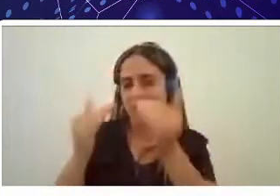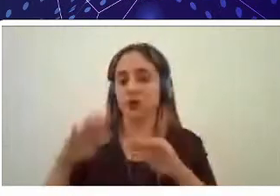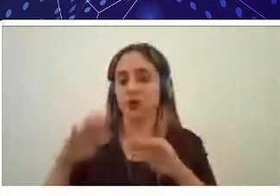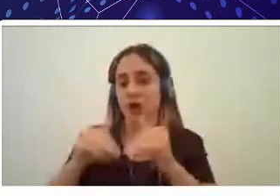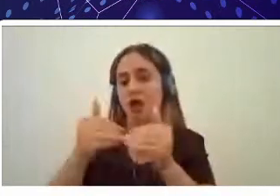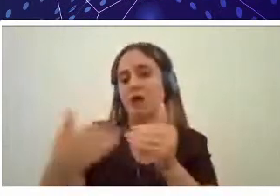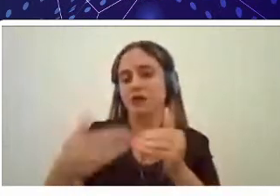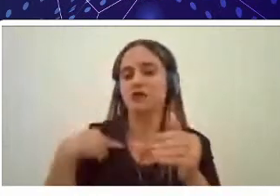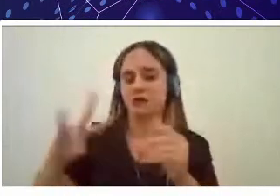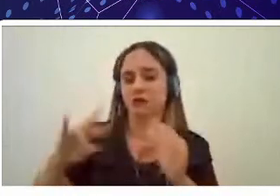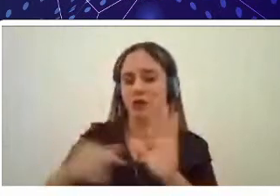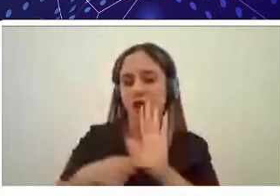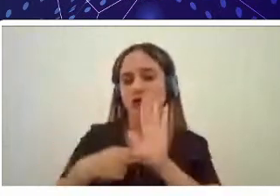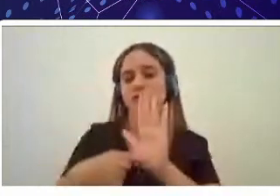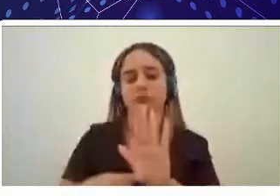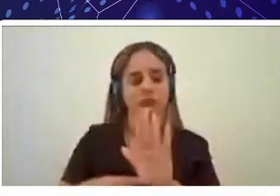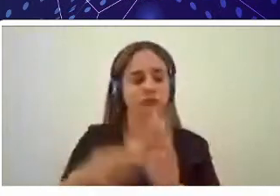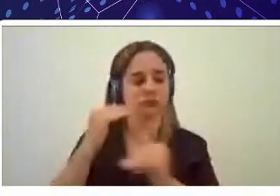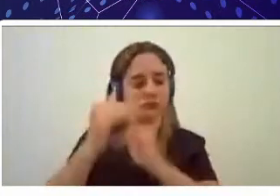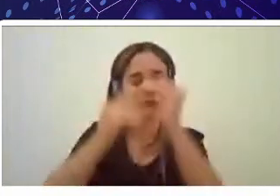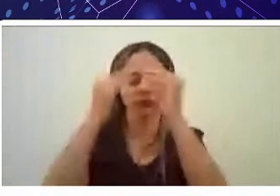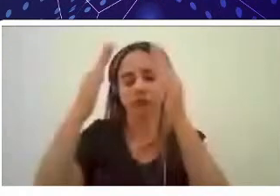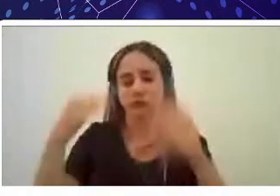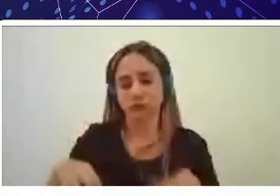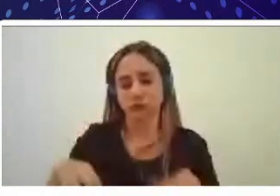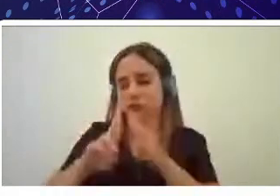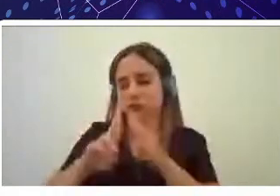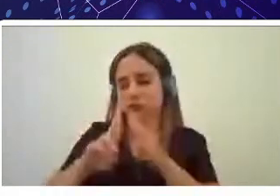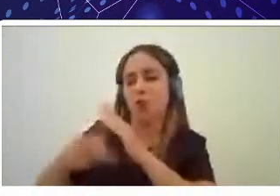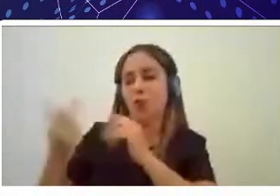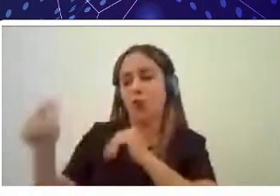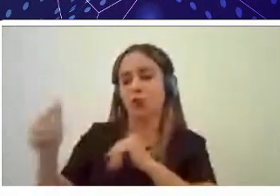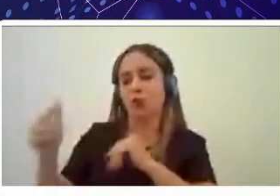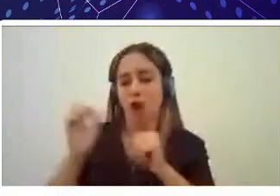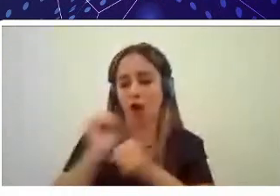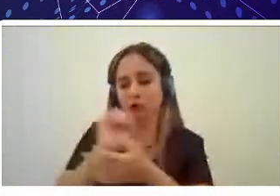das demais atividades aí dentro do departamento isso aí